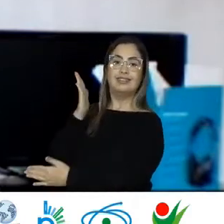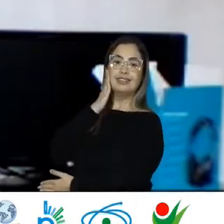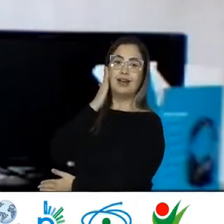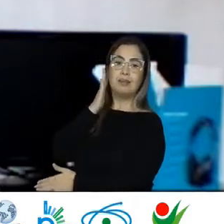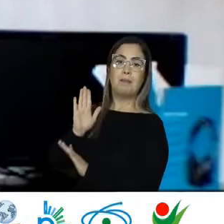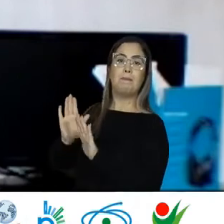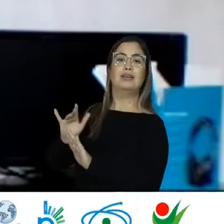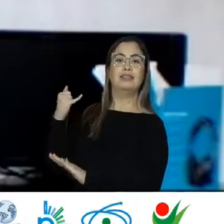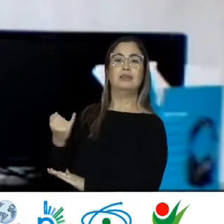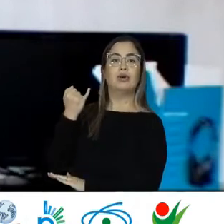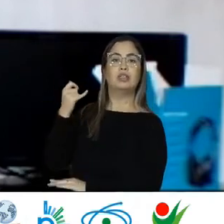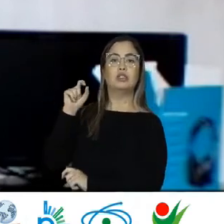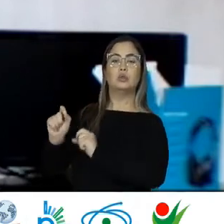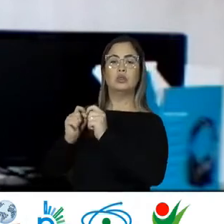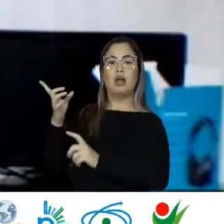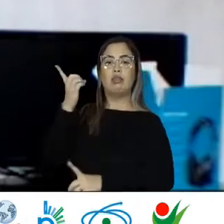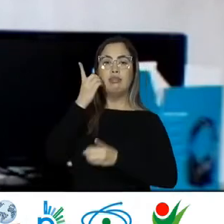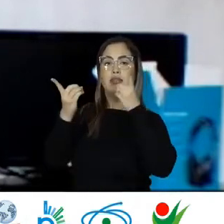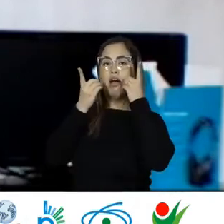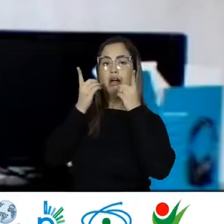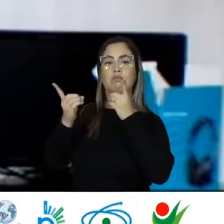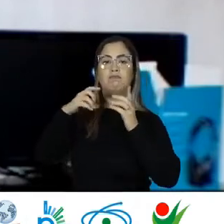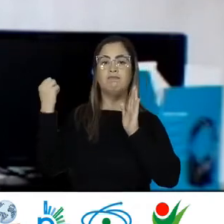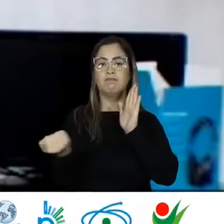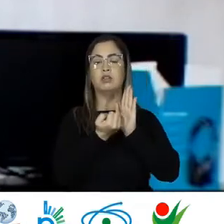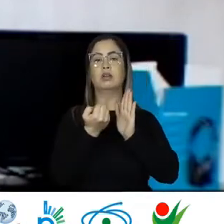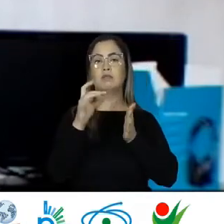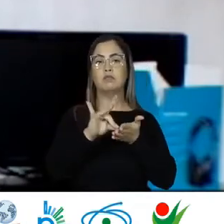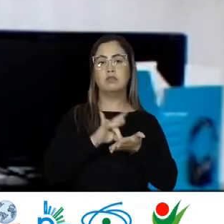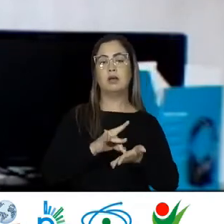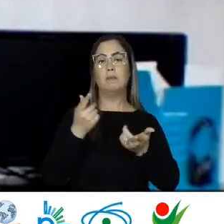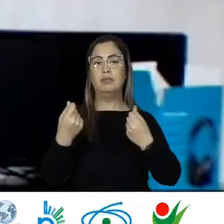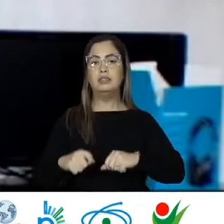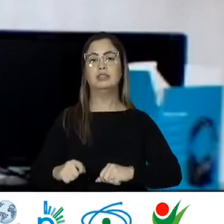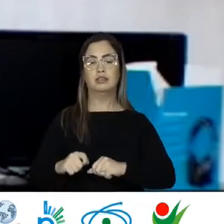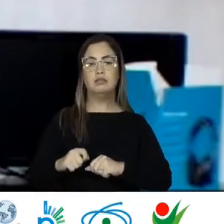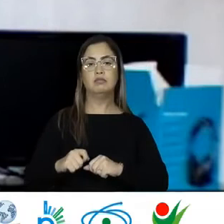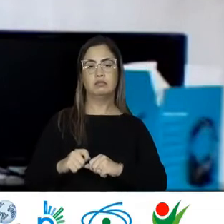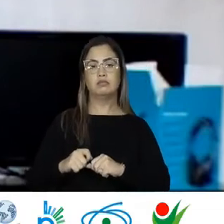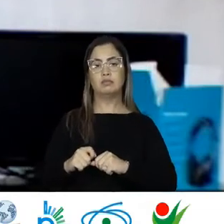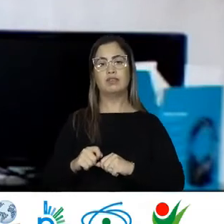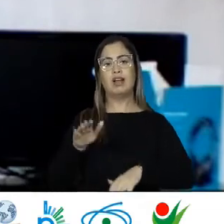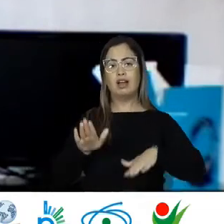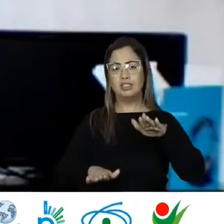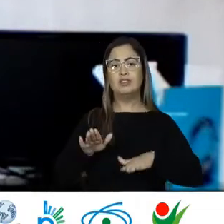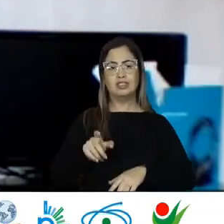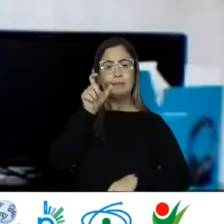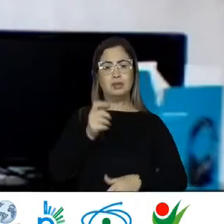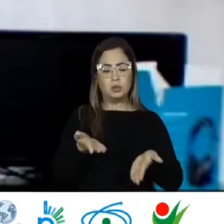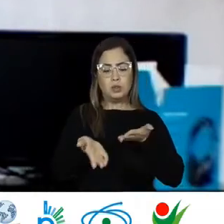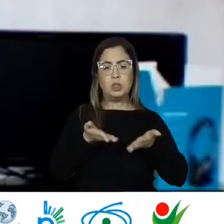esses dados Se tornem públicos Inclusive porque a gente Sabe que tem gente Nesses serviços Que quer melhorar as coisas Quer fazer